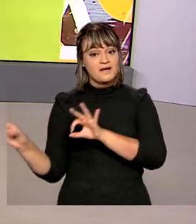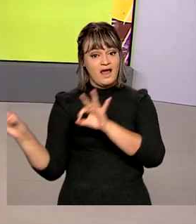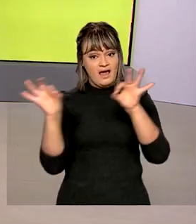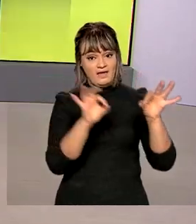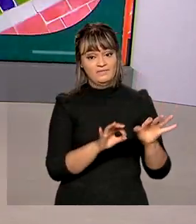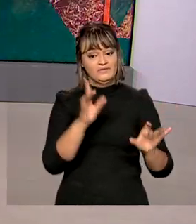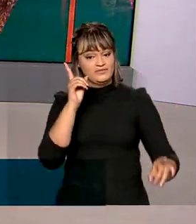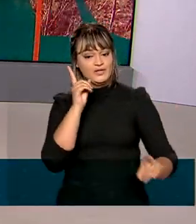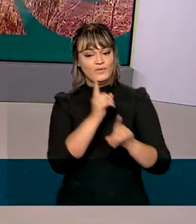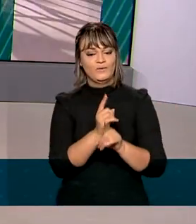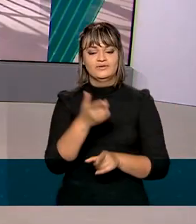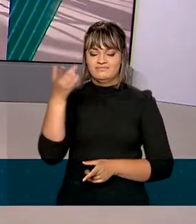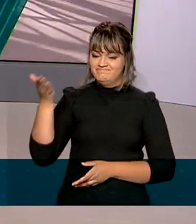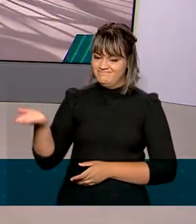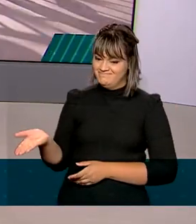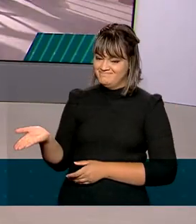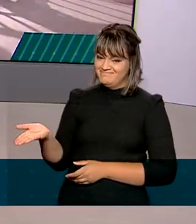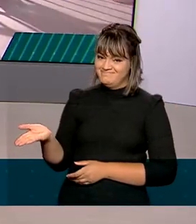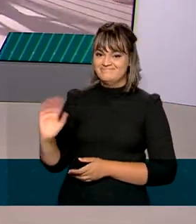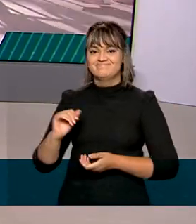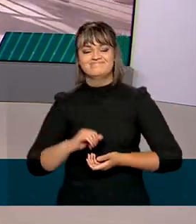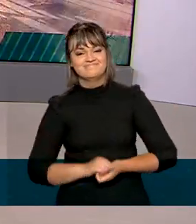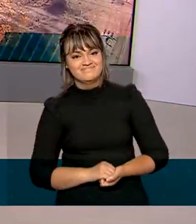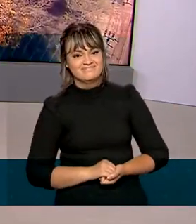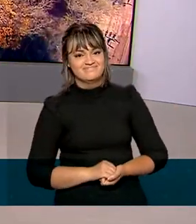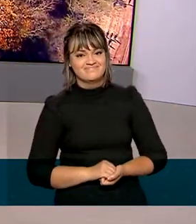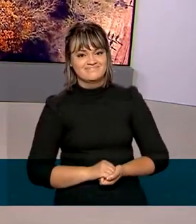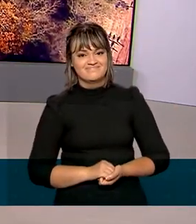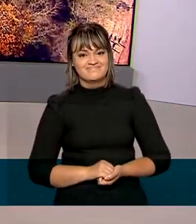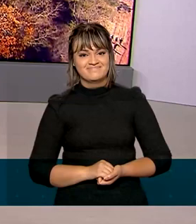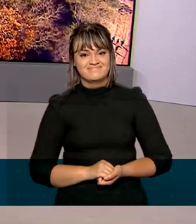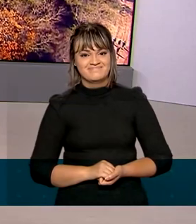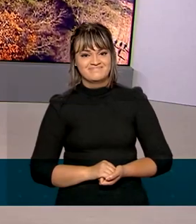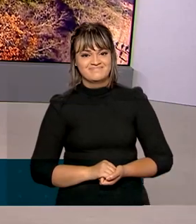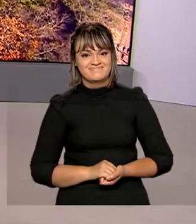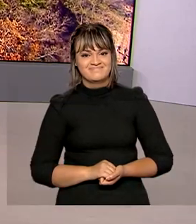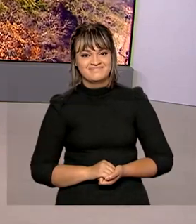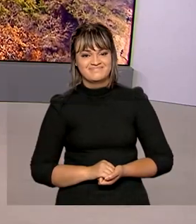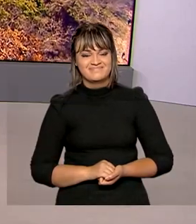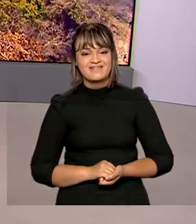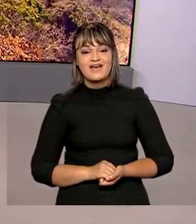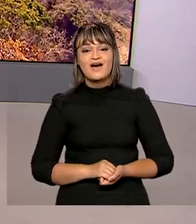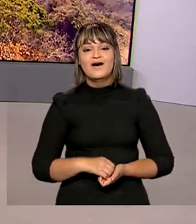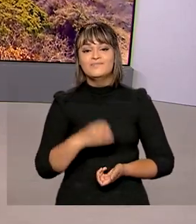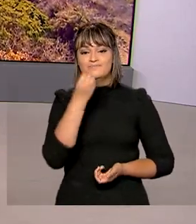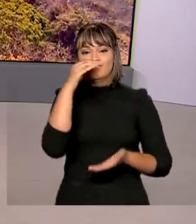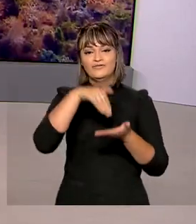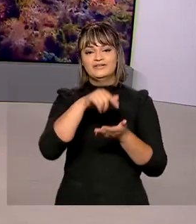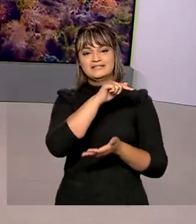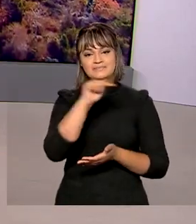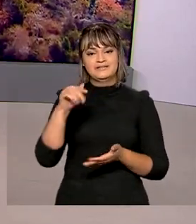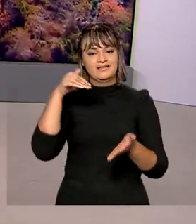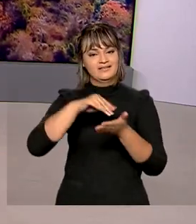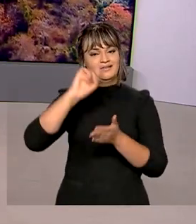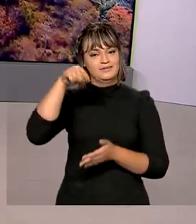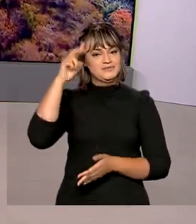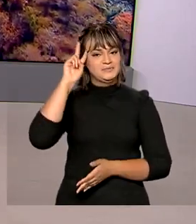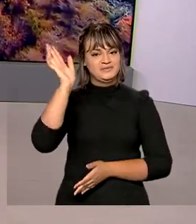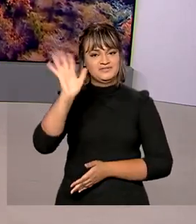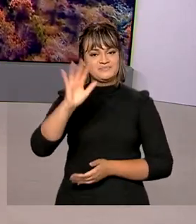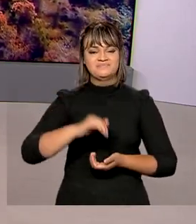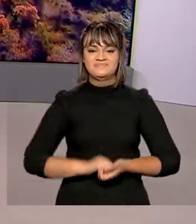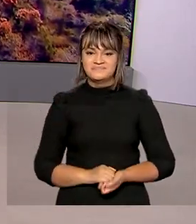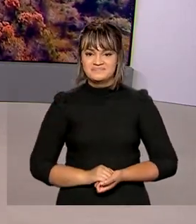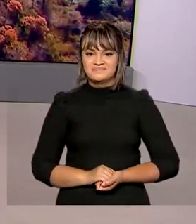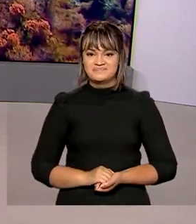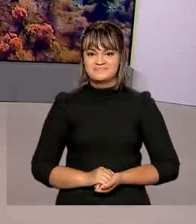rever as reportagens de hoje, acesse as nossas redes sociais. Um excelente fim de semana para você e até segunda. Tchau, tchau.